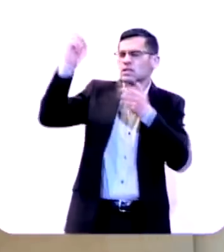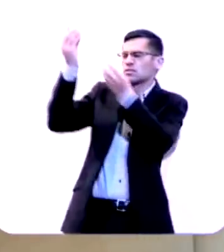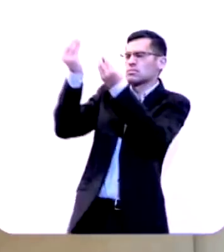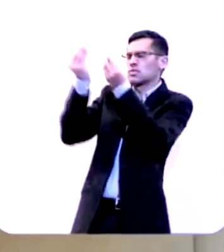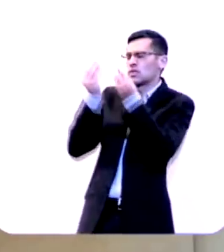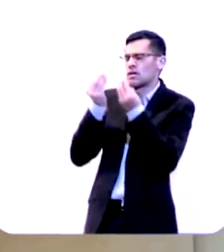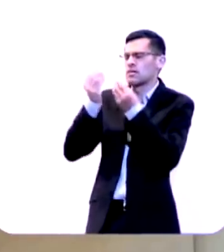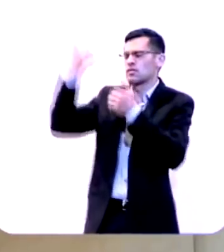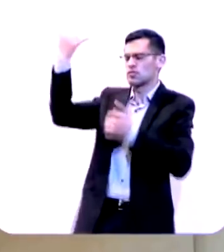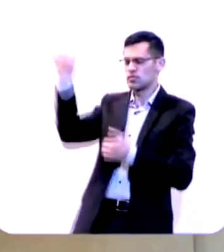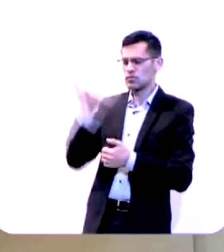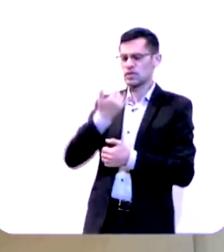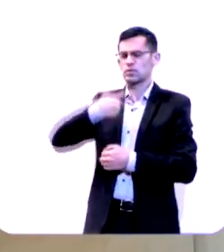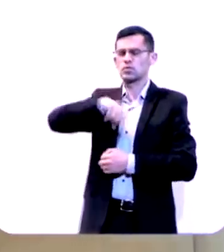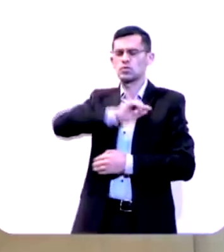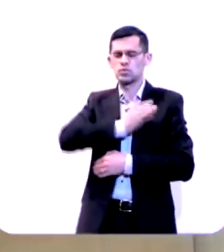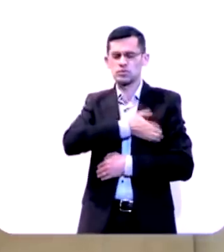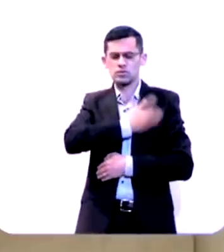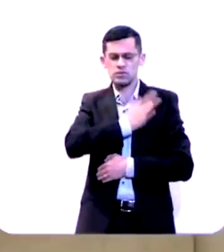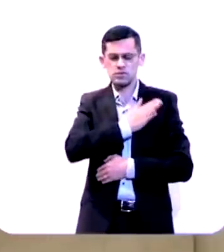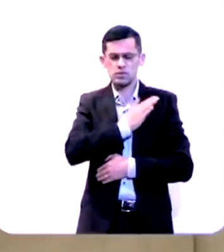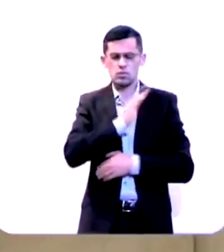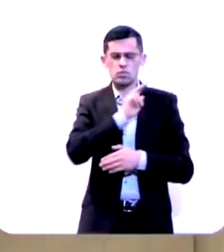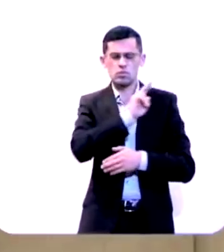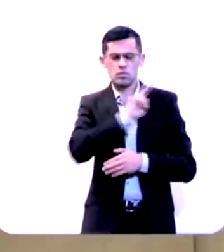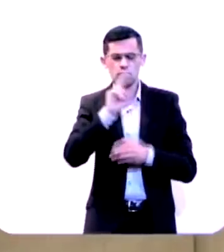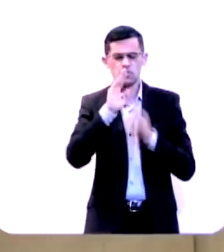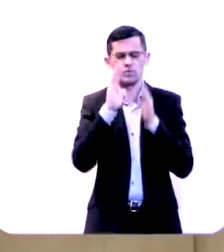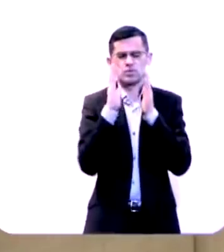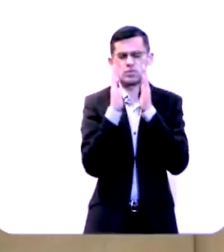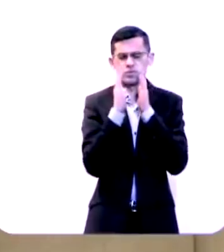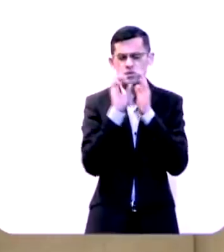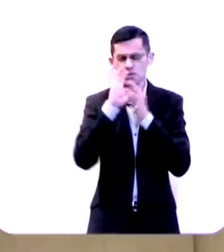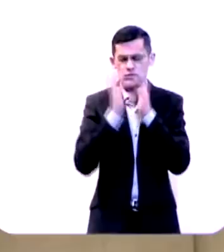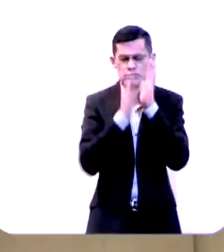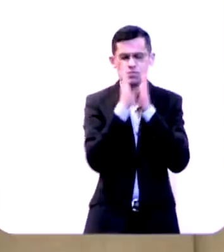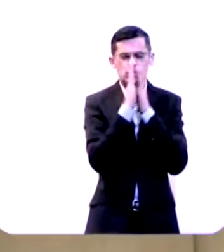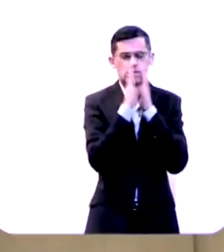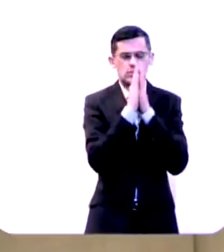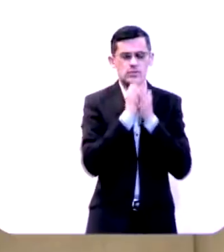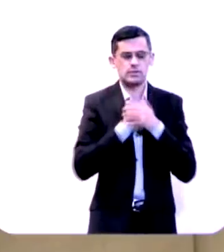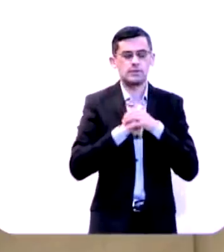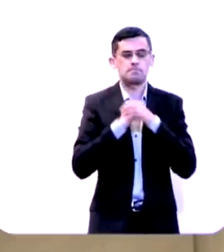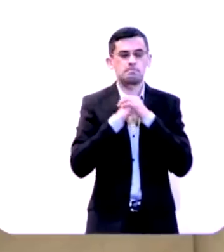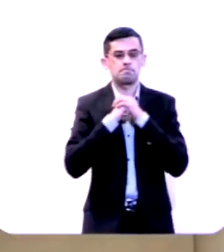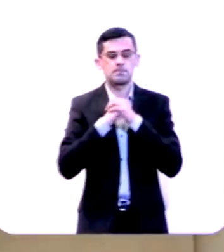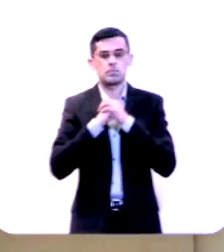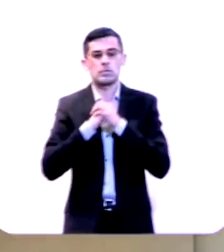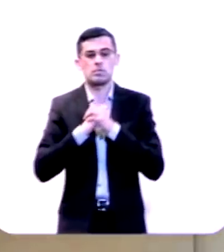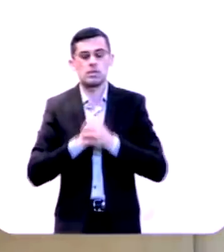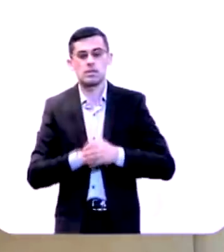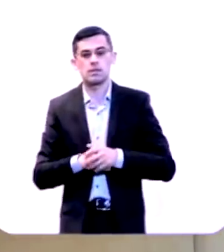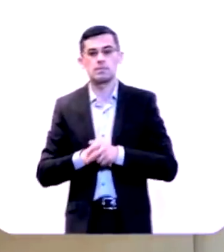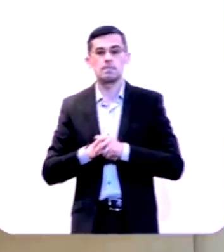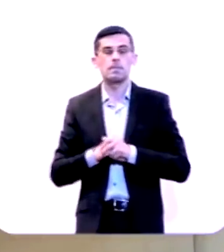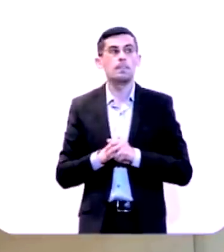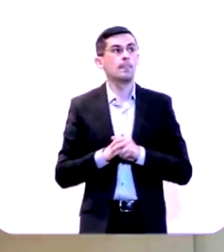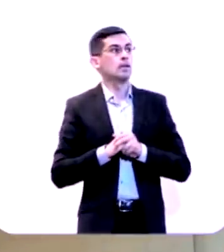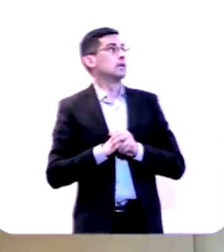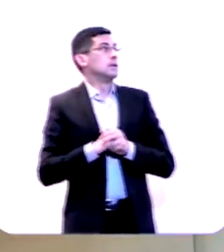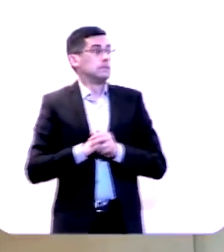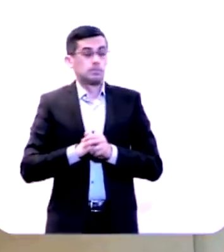conosco, Pai. É aquilo que oramos em nome de Jesus. Amém e amém. Bem,